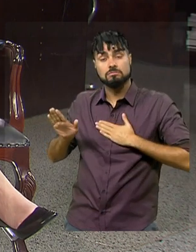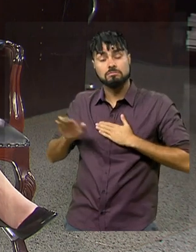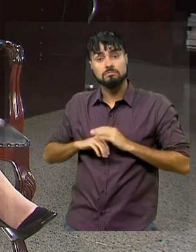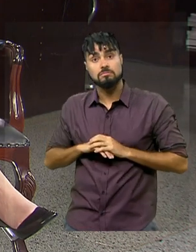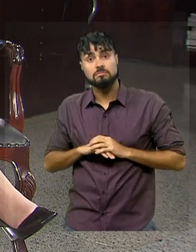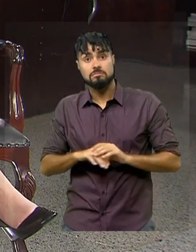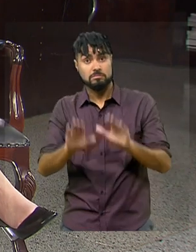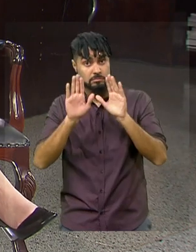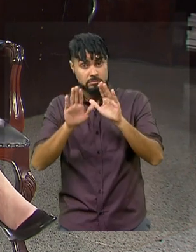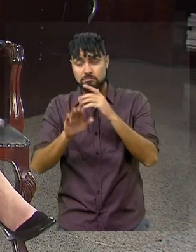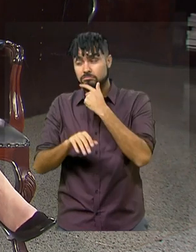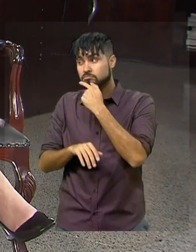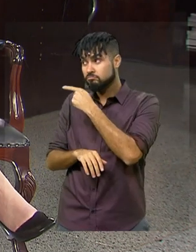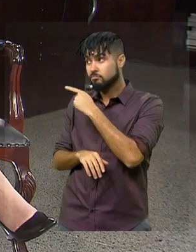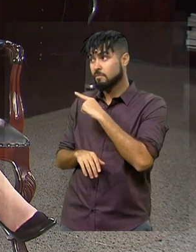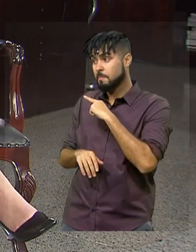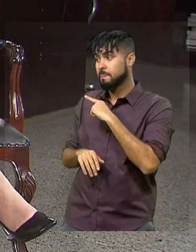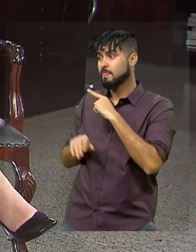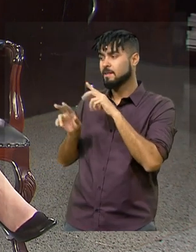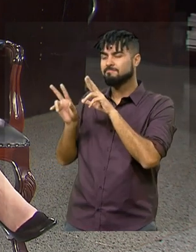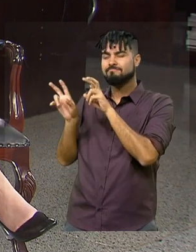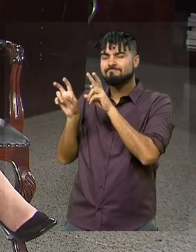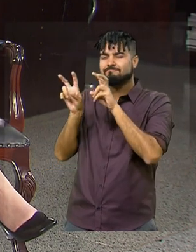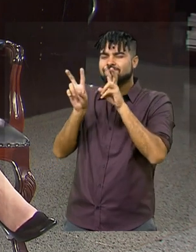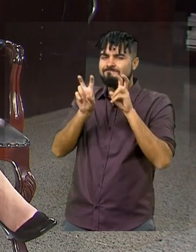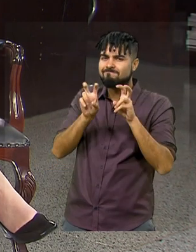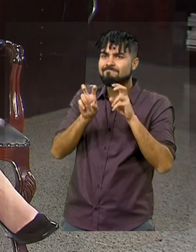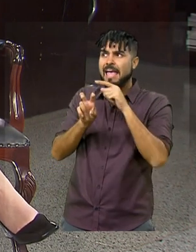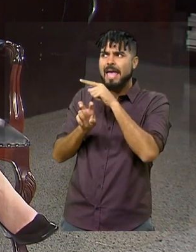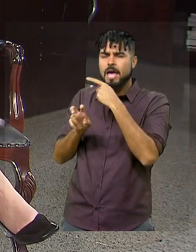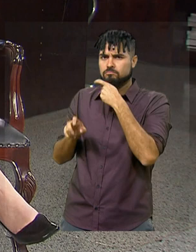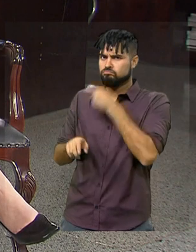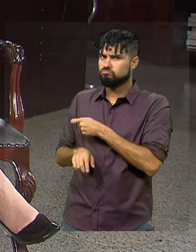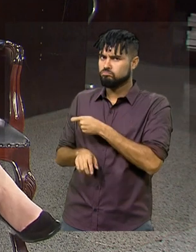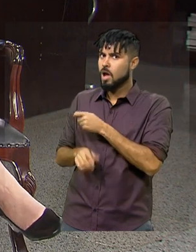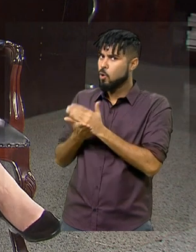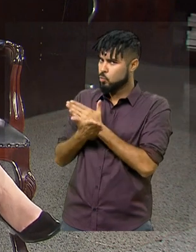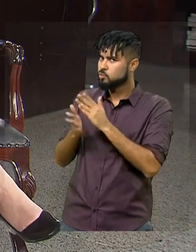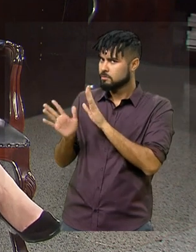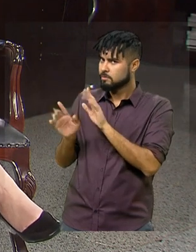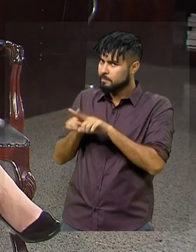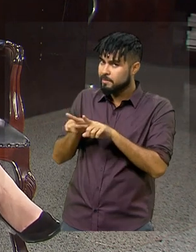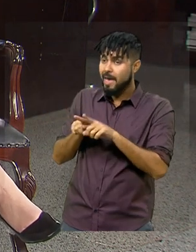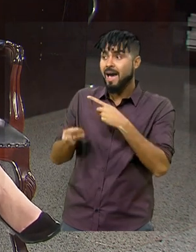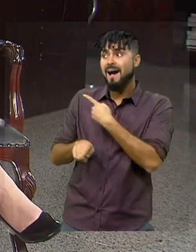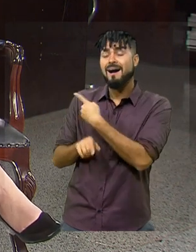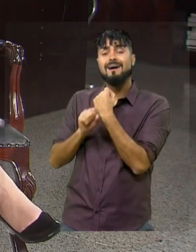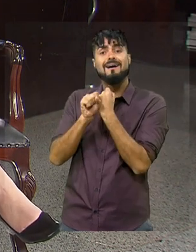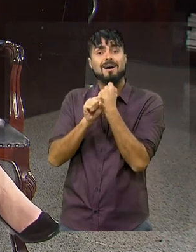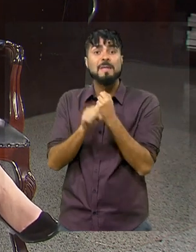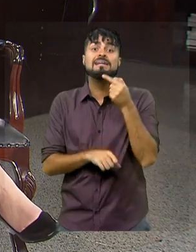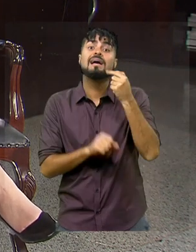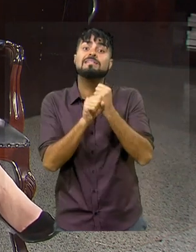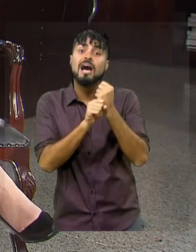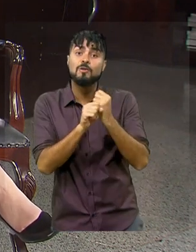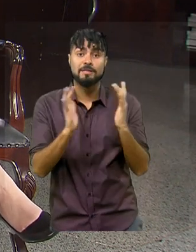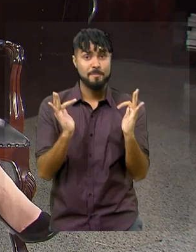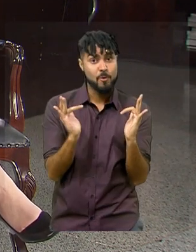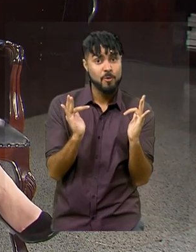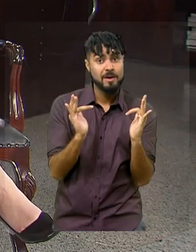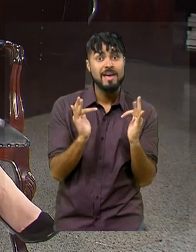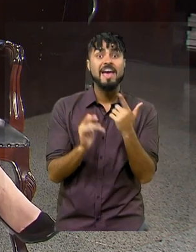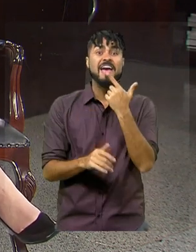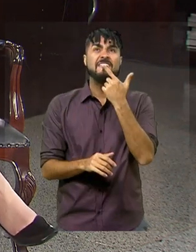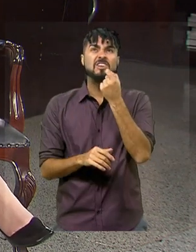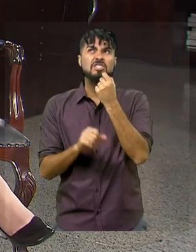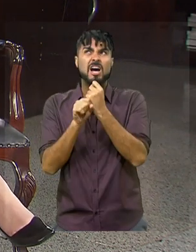ele tem certas questões que ele não abre mão. Então, com tantos anos de convivência, 7 anos de namoro, mais de 20